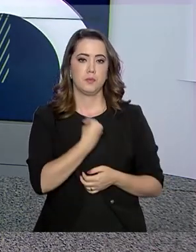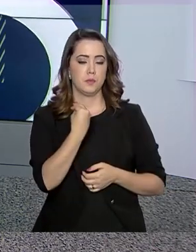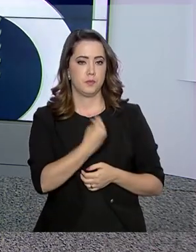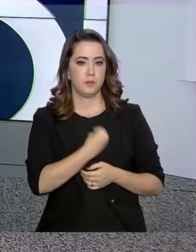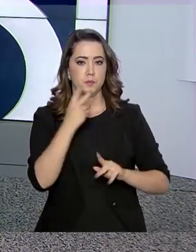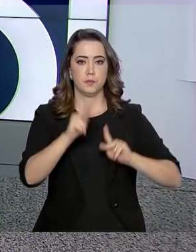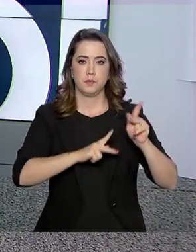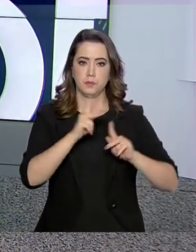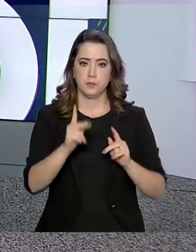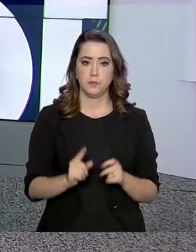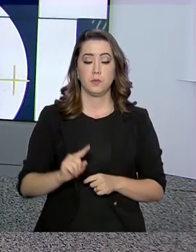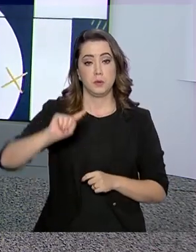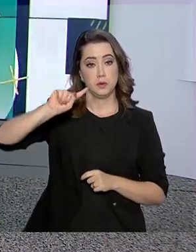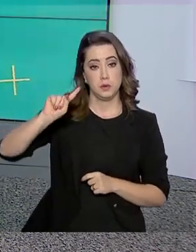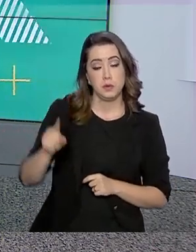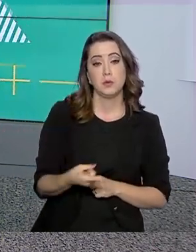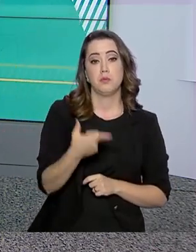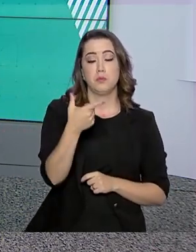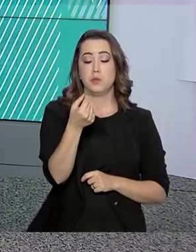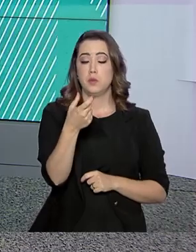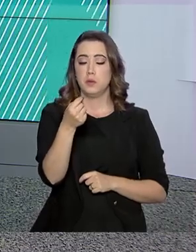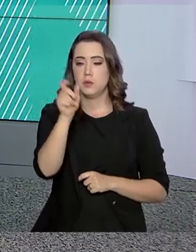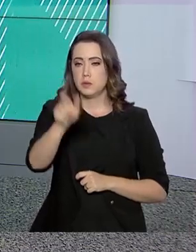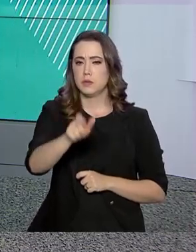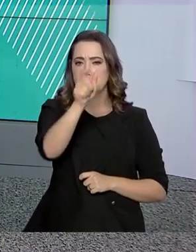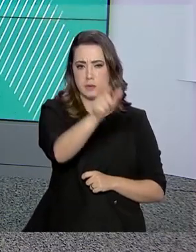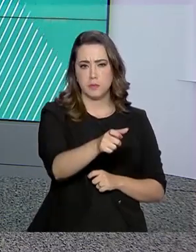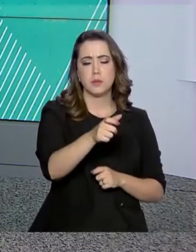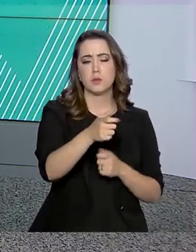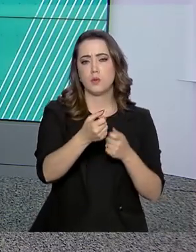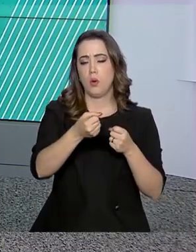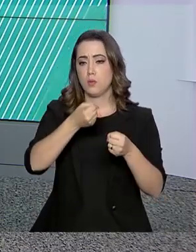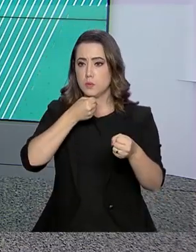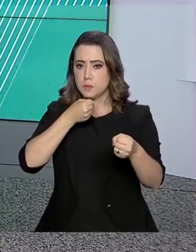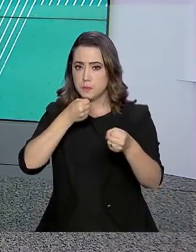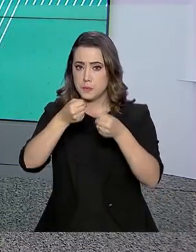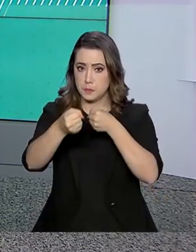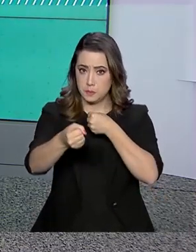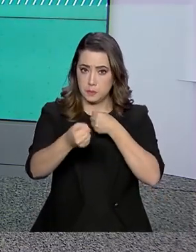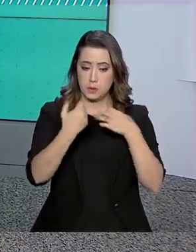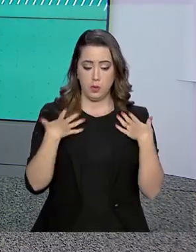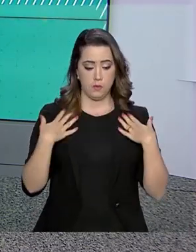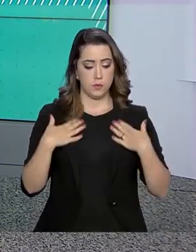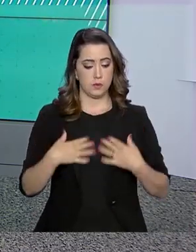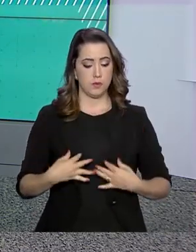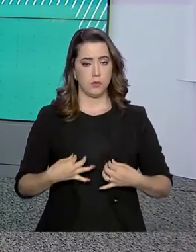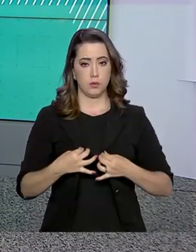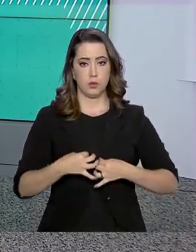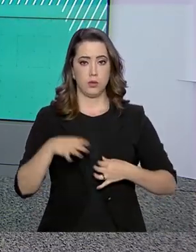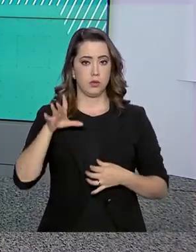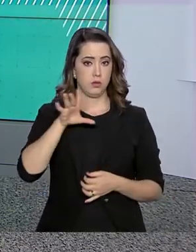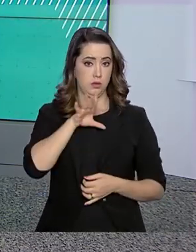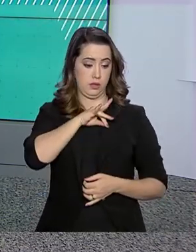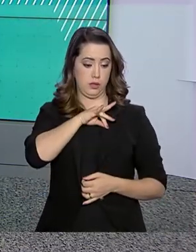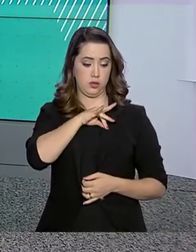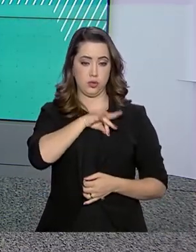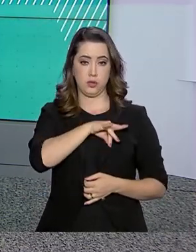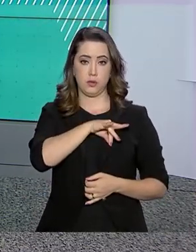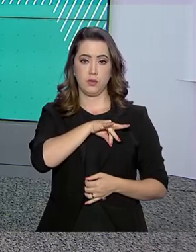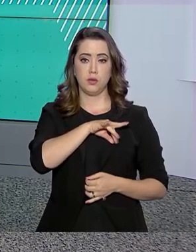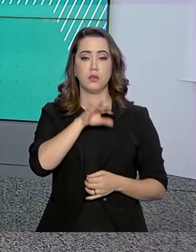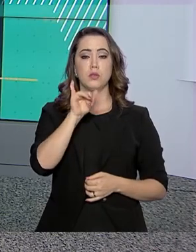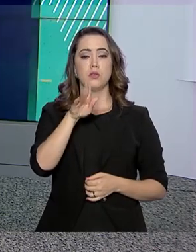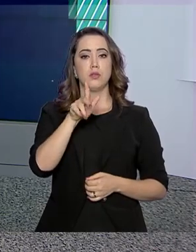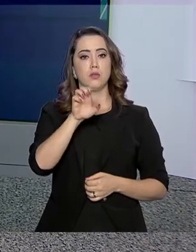a qualidade de vida da população. 1.200 entrevistadores uniformizados com colete e crachá de identificação do IBGE